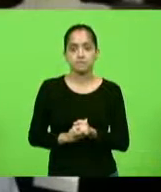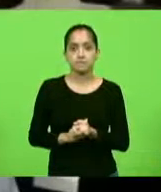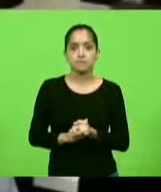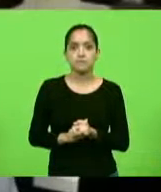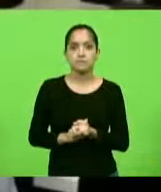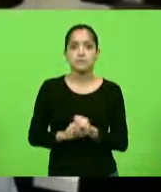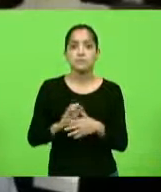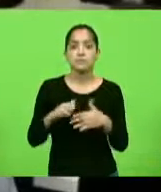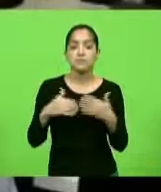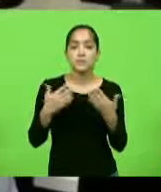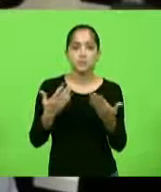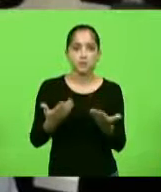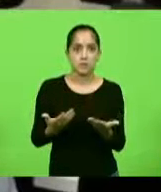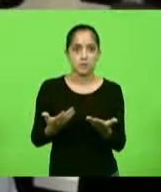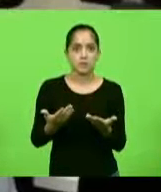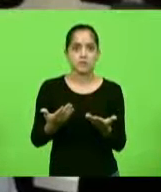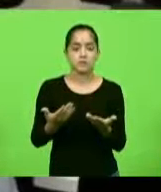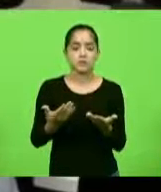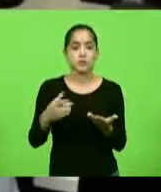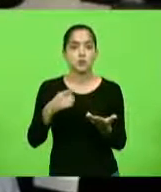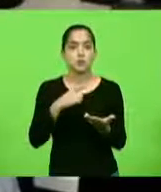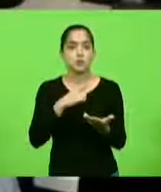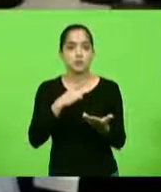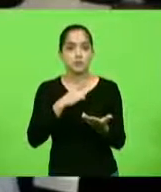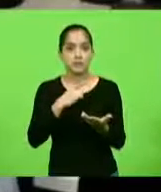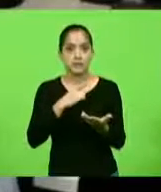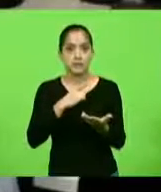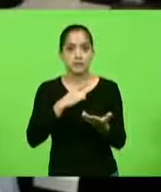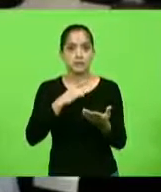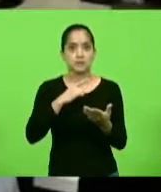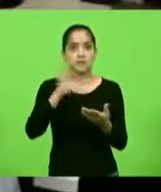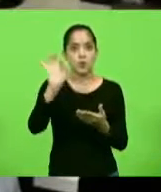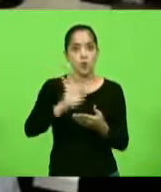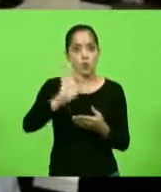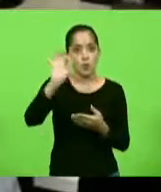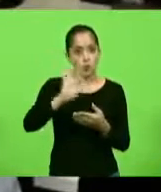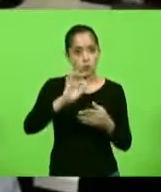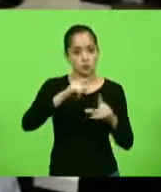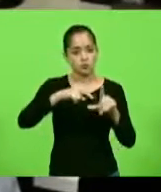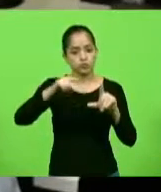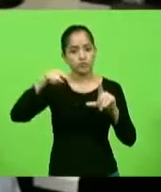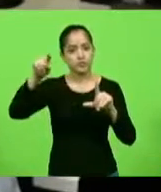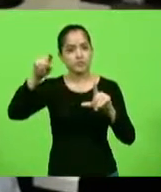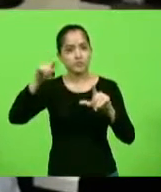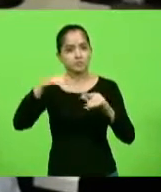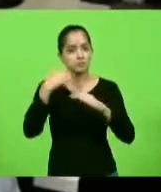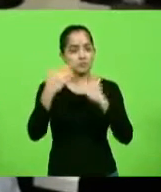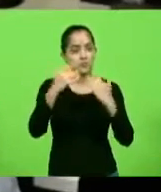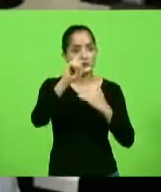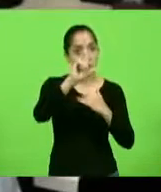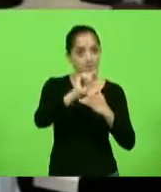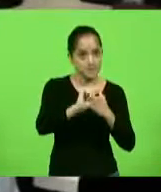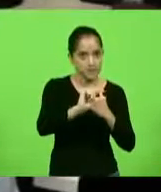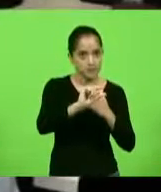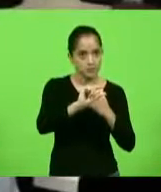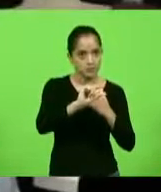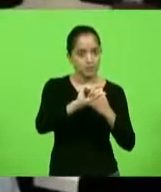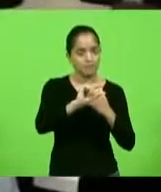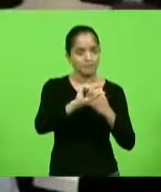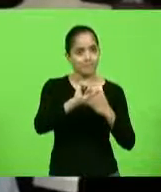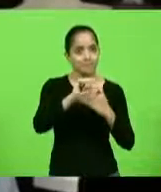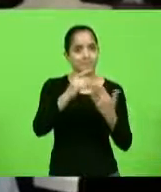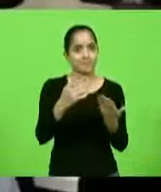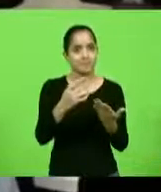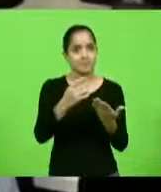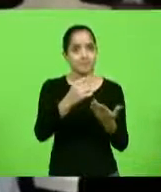Então, com isso, nós temos hoje um dos índices de letalidade menores da COVID no Brasil. É o